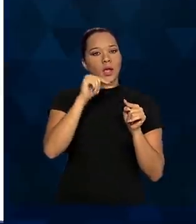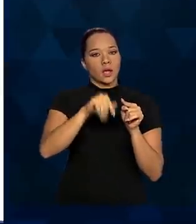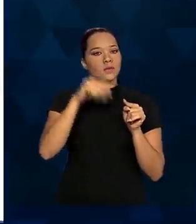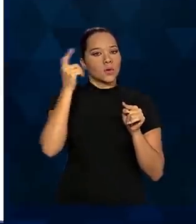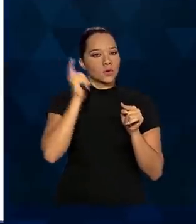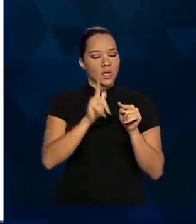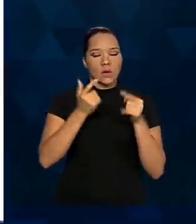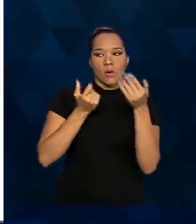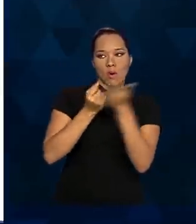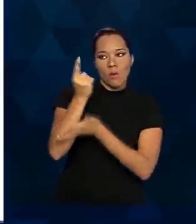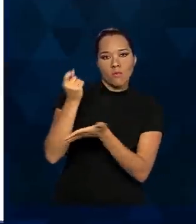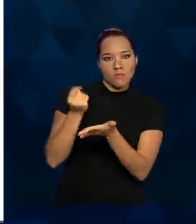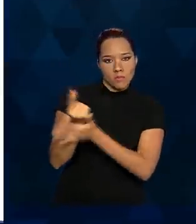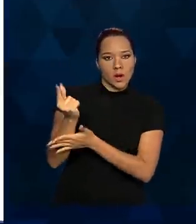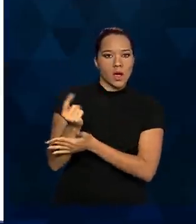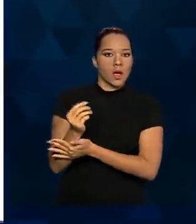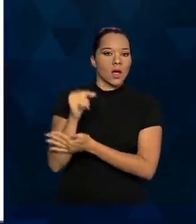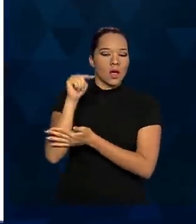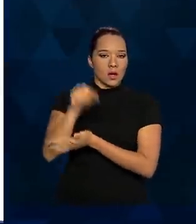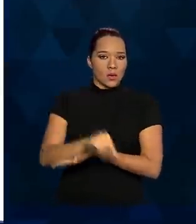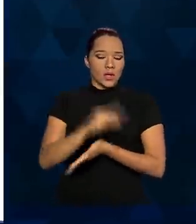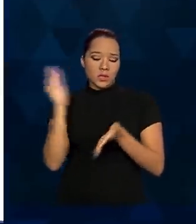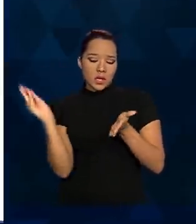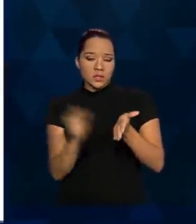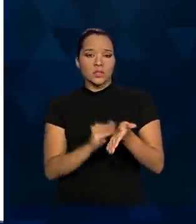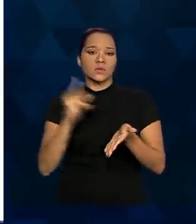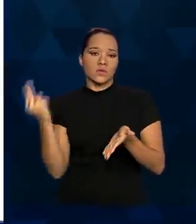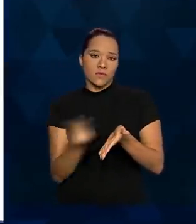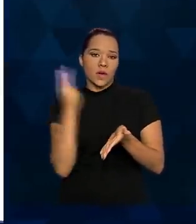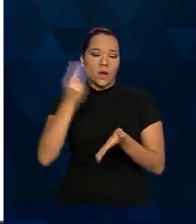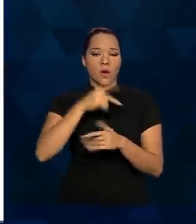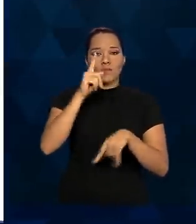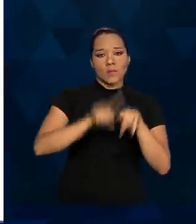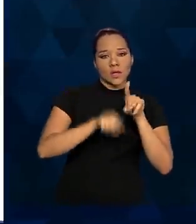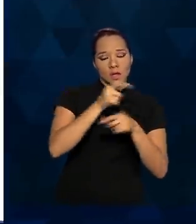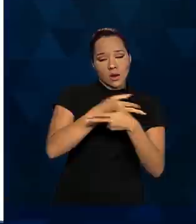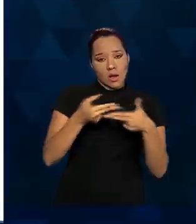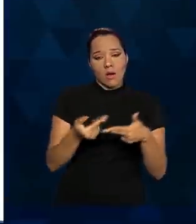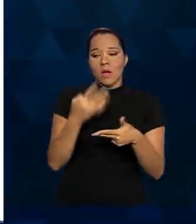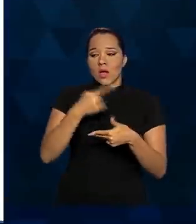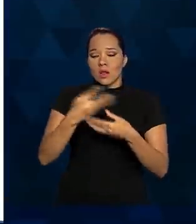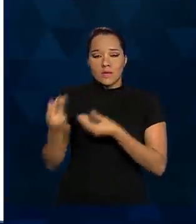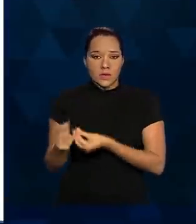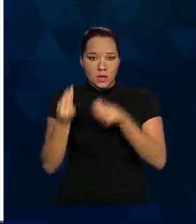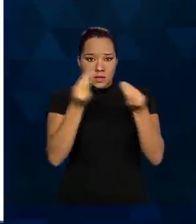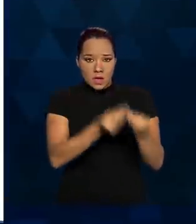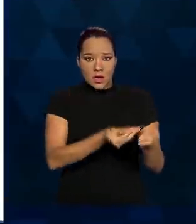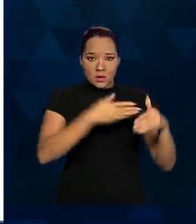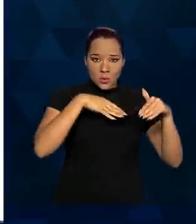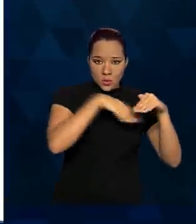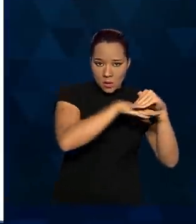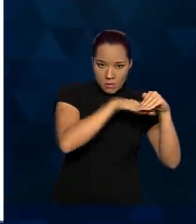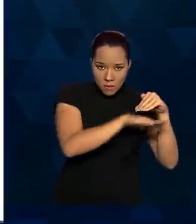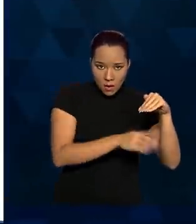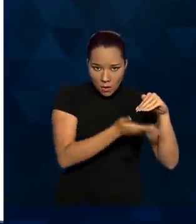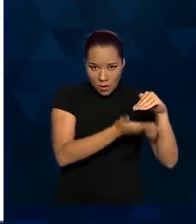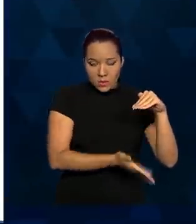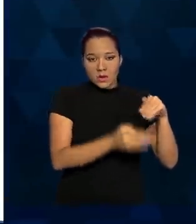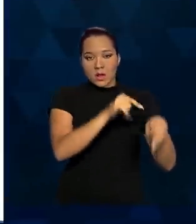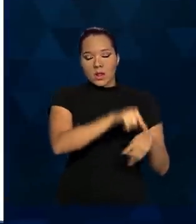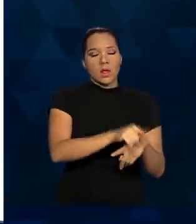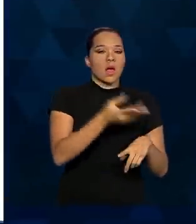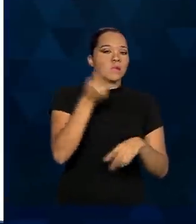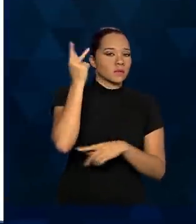poderem comprar por esse registro de preços, esse material será entregue no nosso depósito em